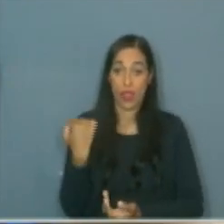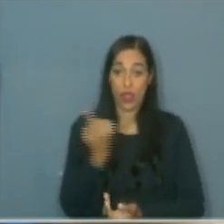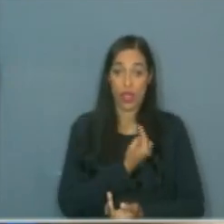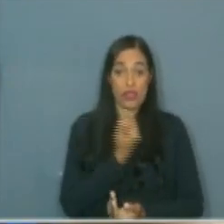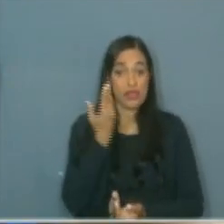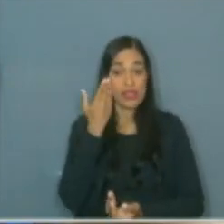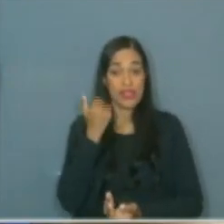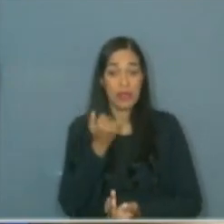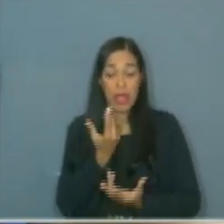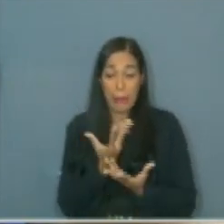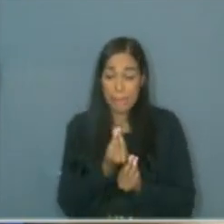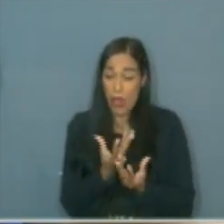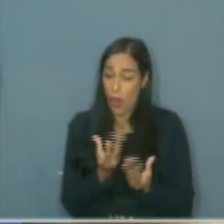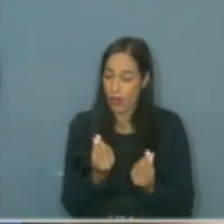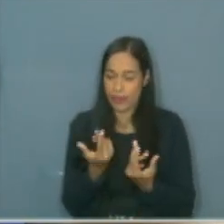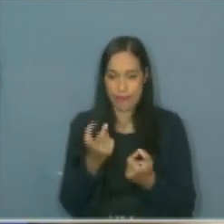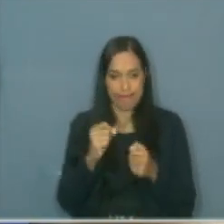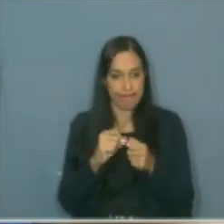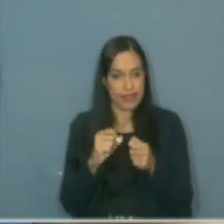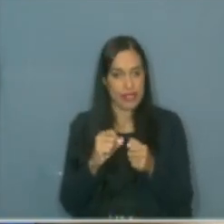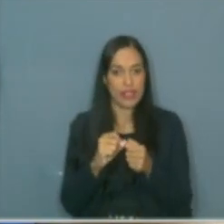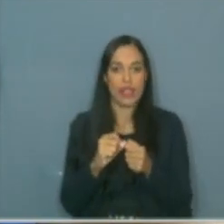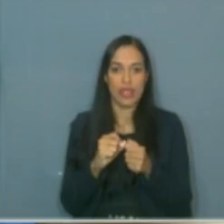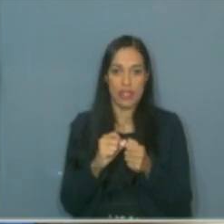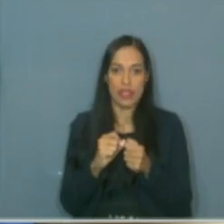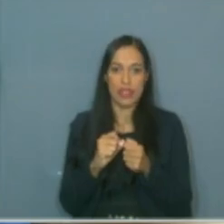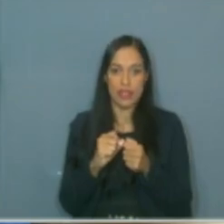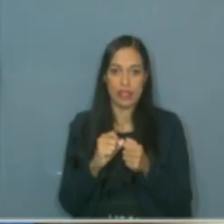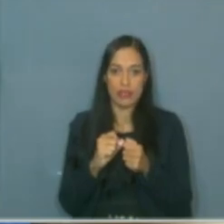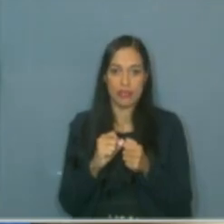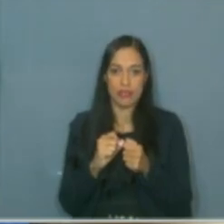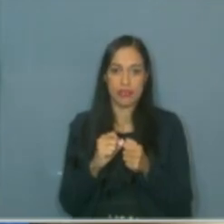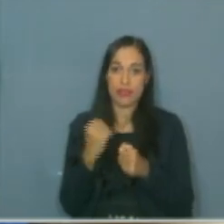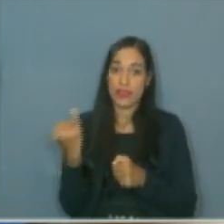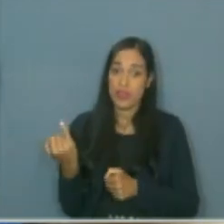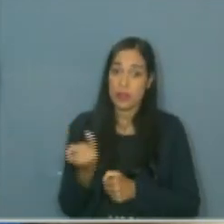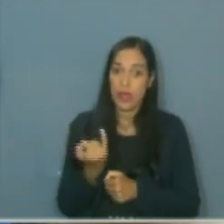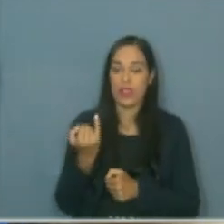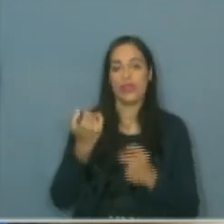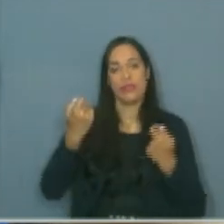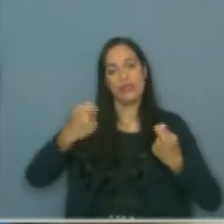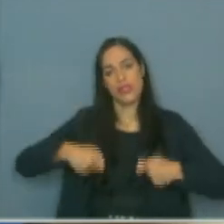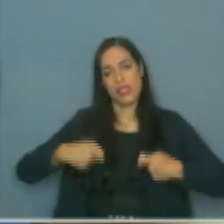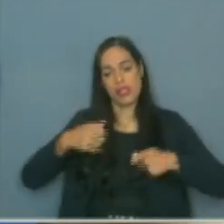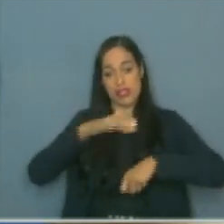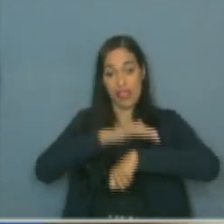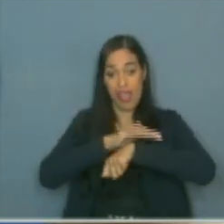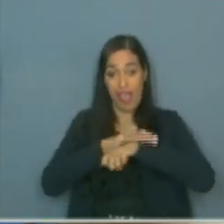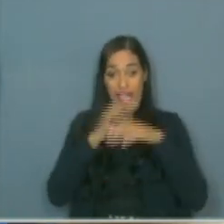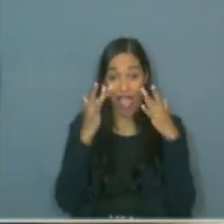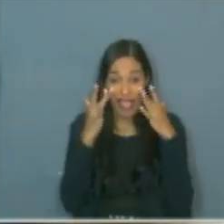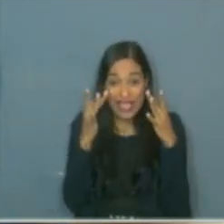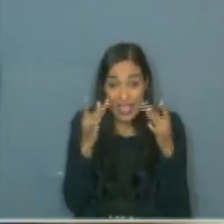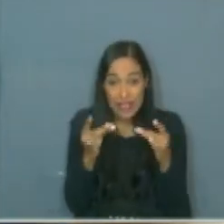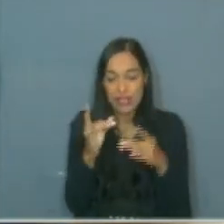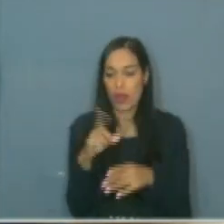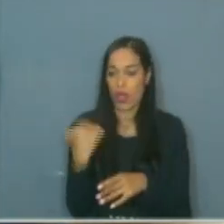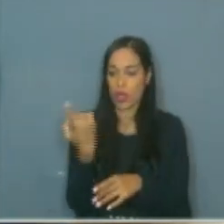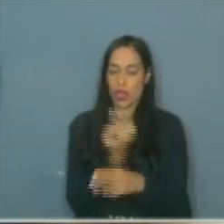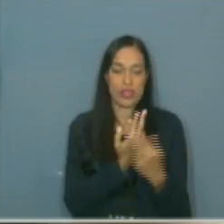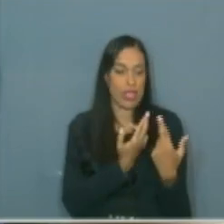ainda há muito a ser feito. Existem pontos críticos e pontos que precisam de atenção. E é nossa